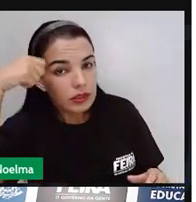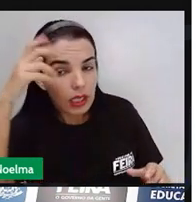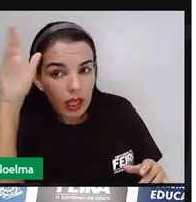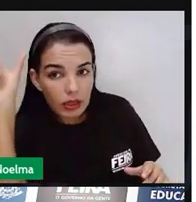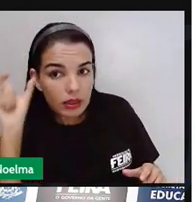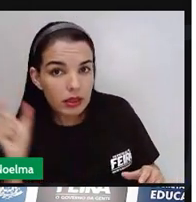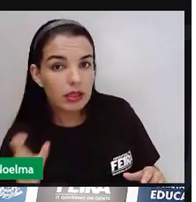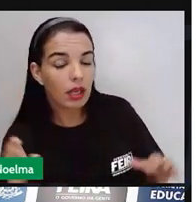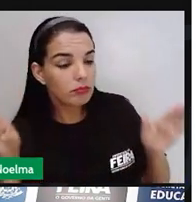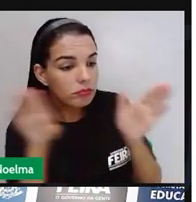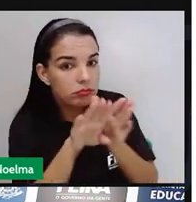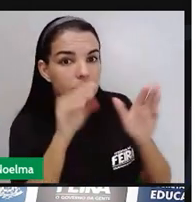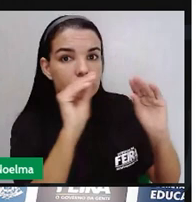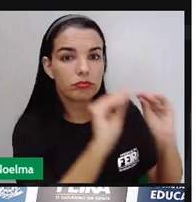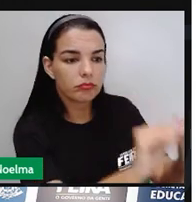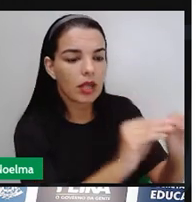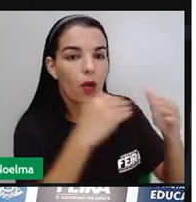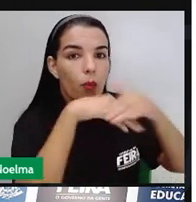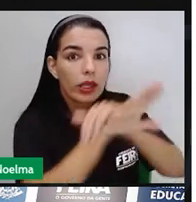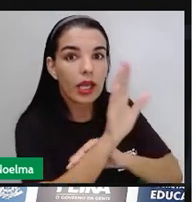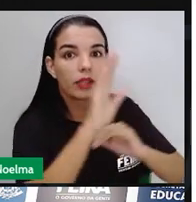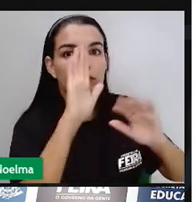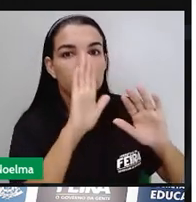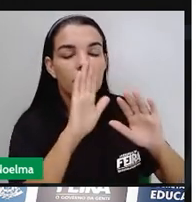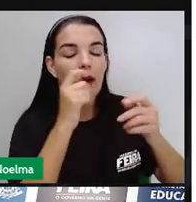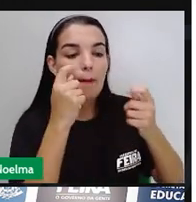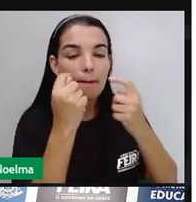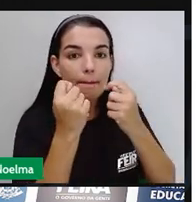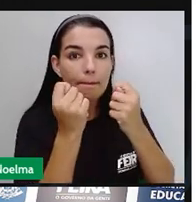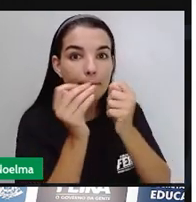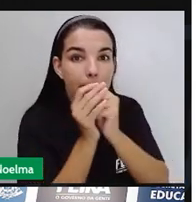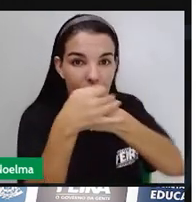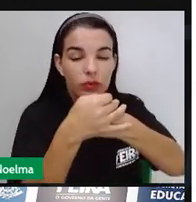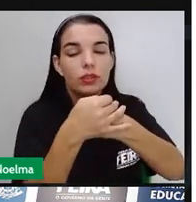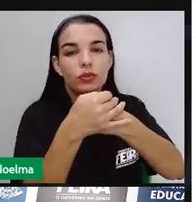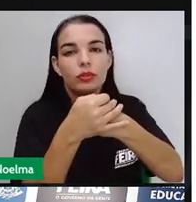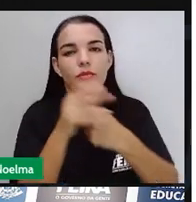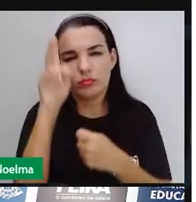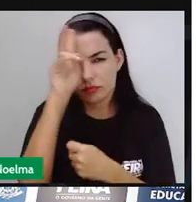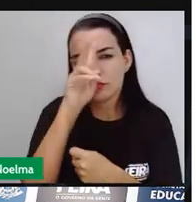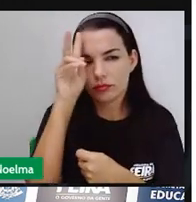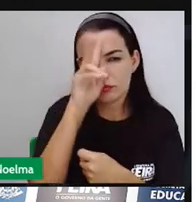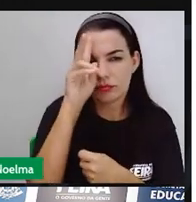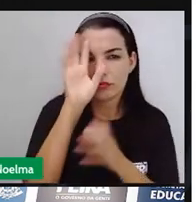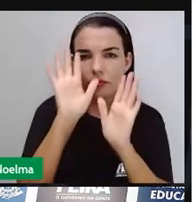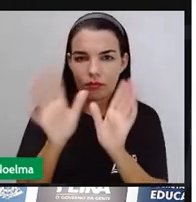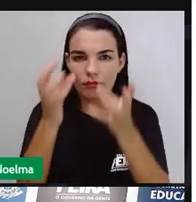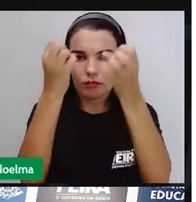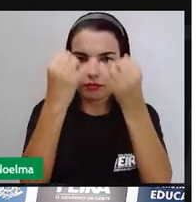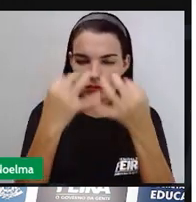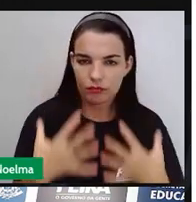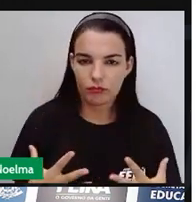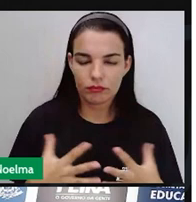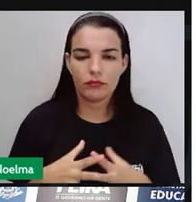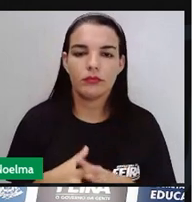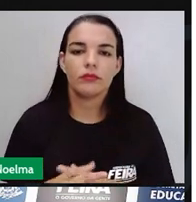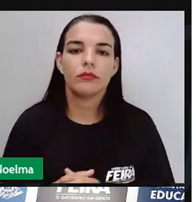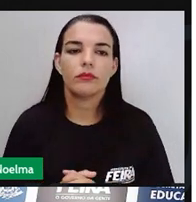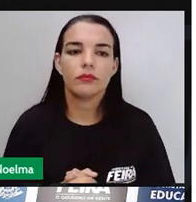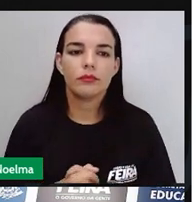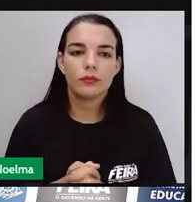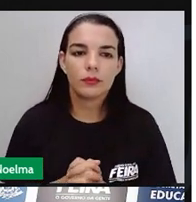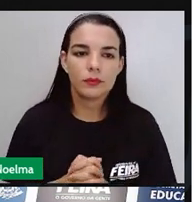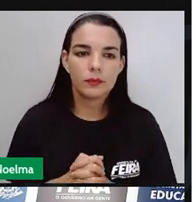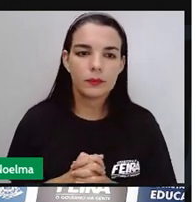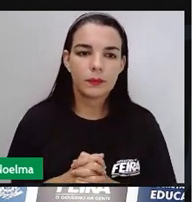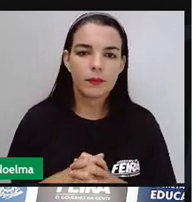Onde se formava aí uma vila, um povoado, para esses negros foragidos, né? Que era